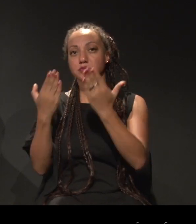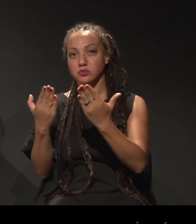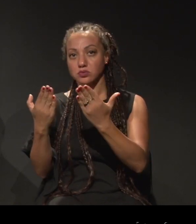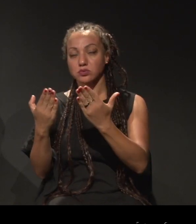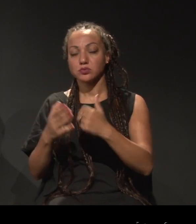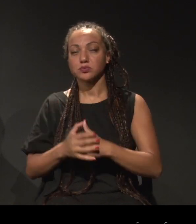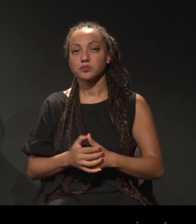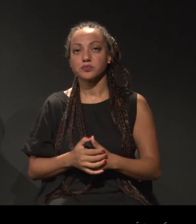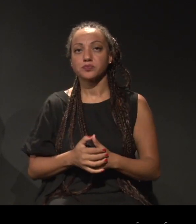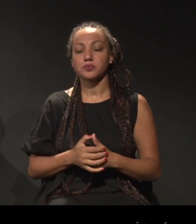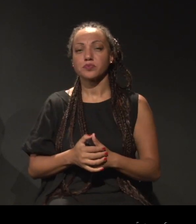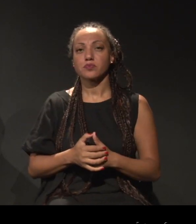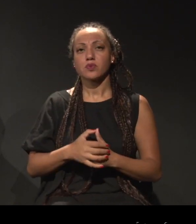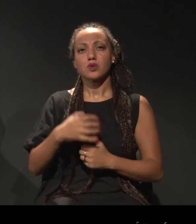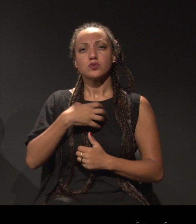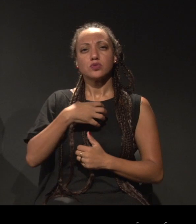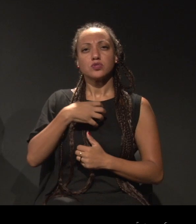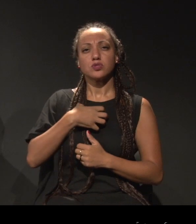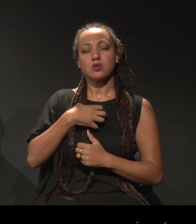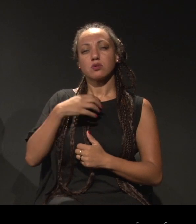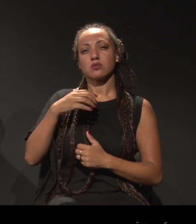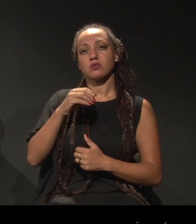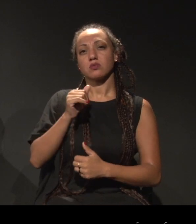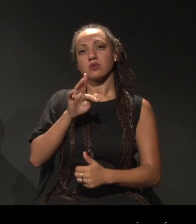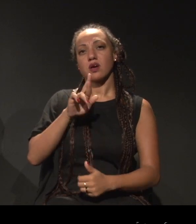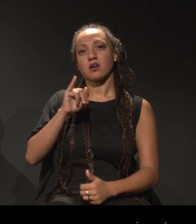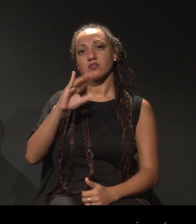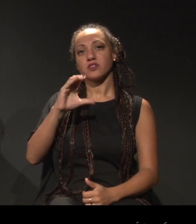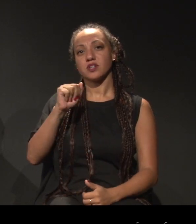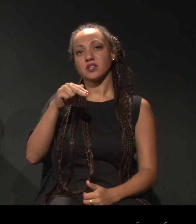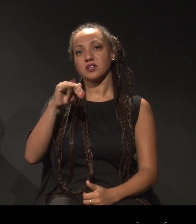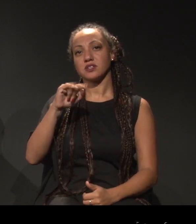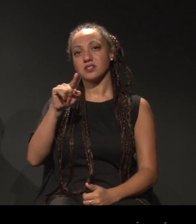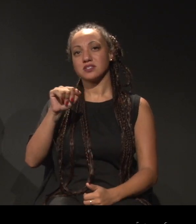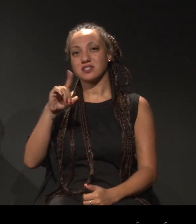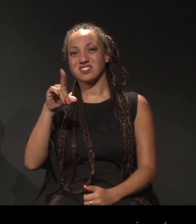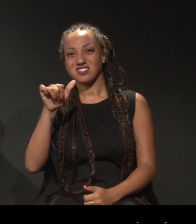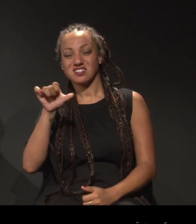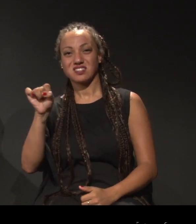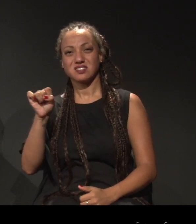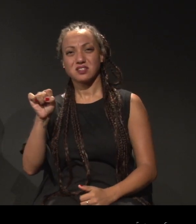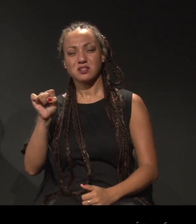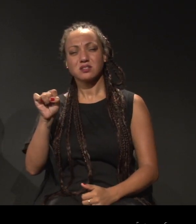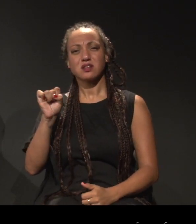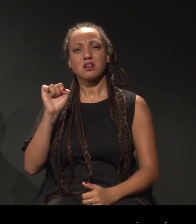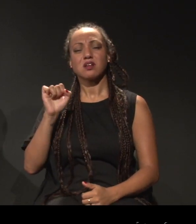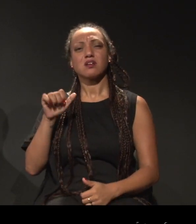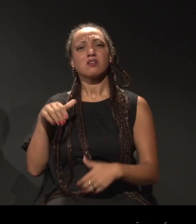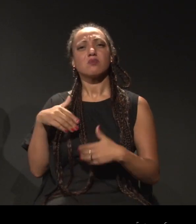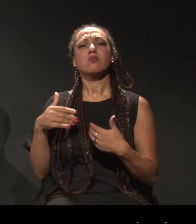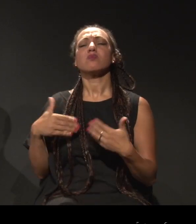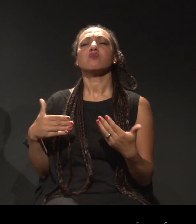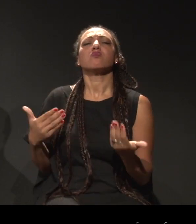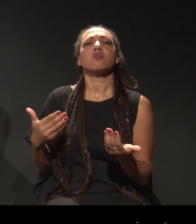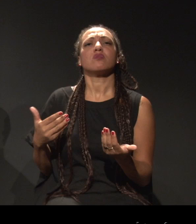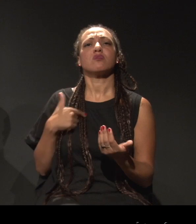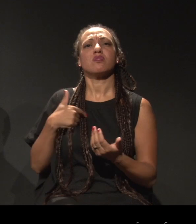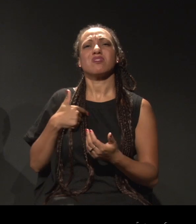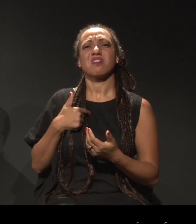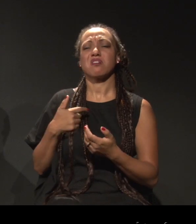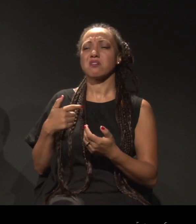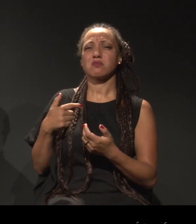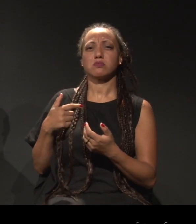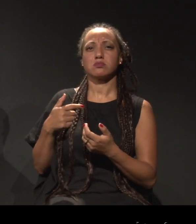Até quando as formas africanizadas de escritas de si serão banalizadas em prol da falácia multiculturalista?